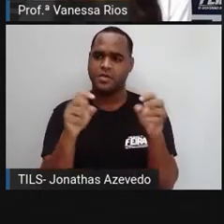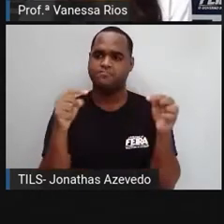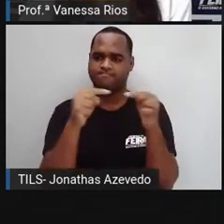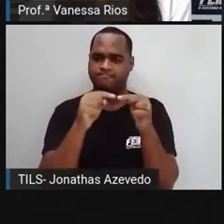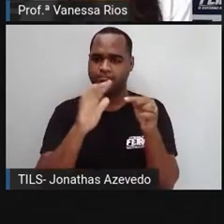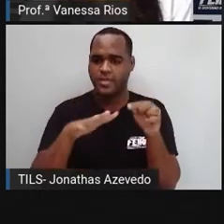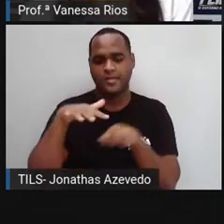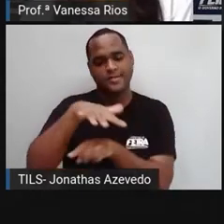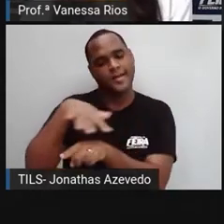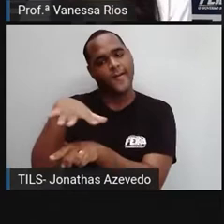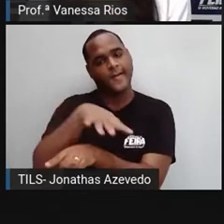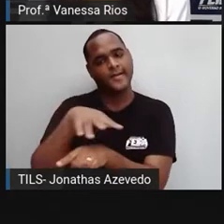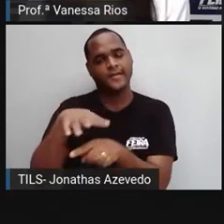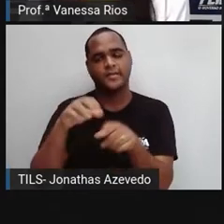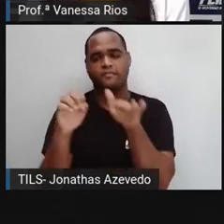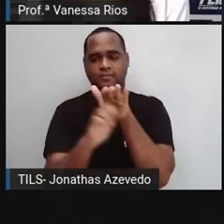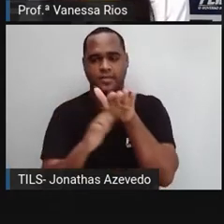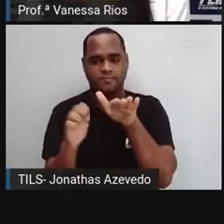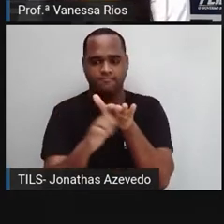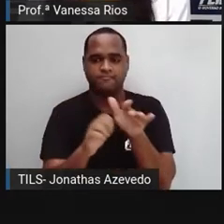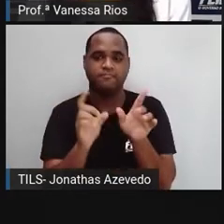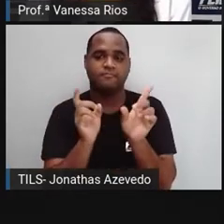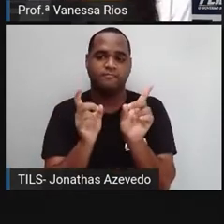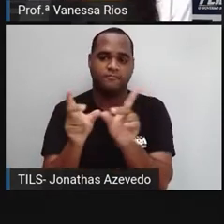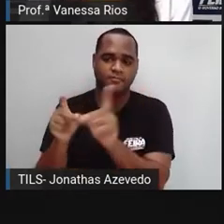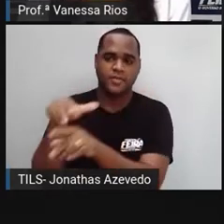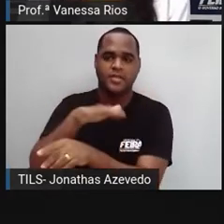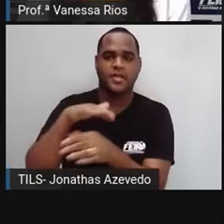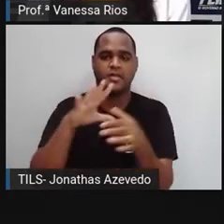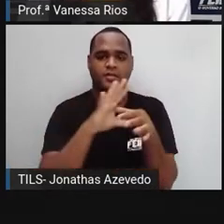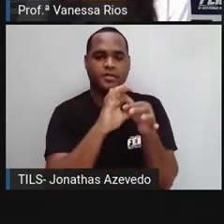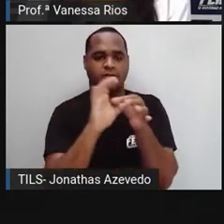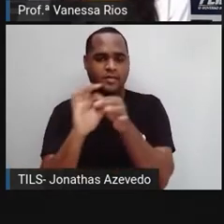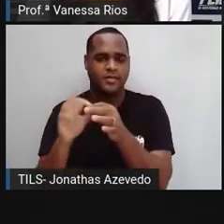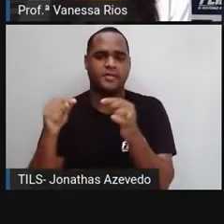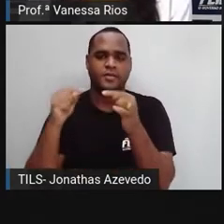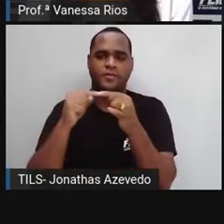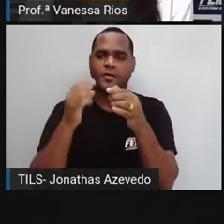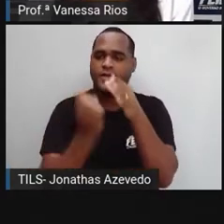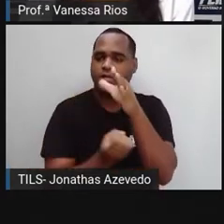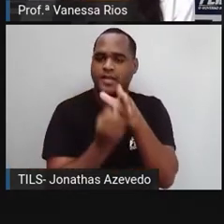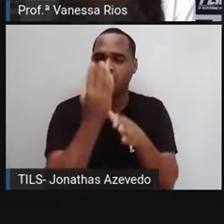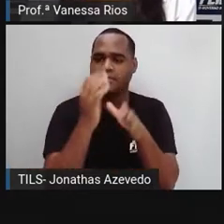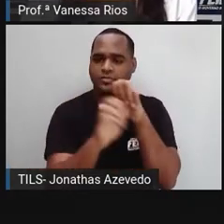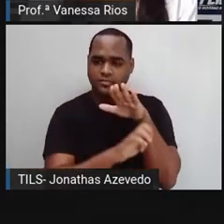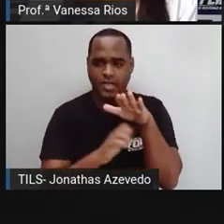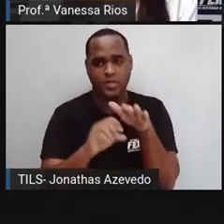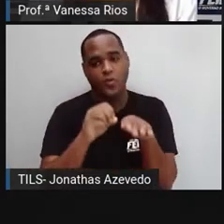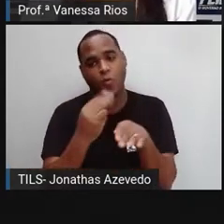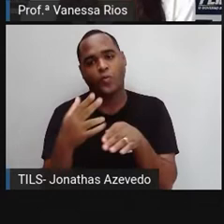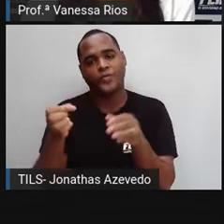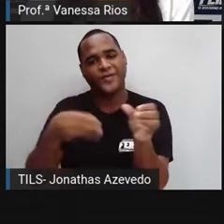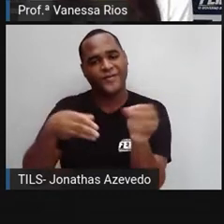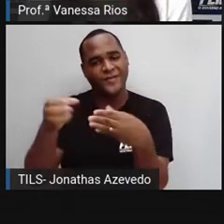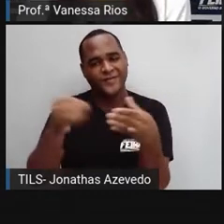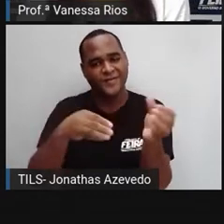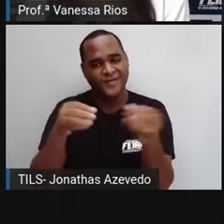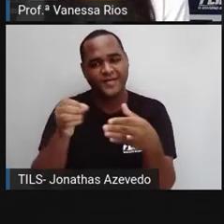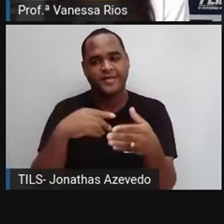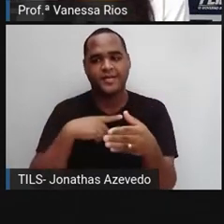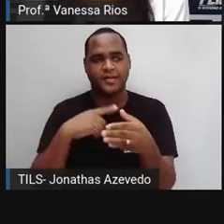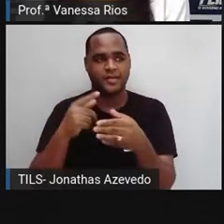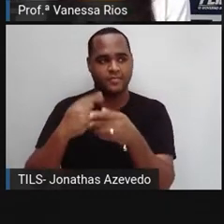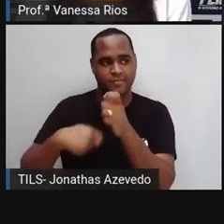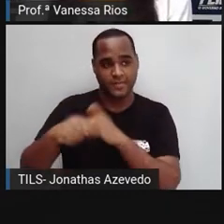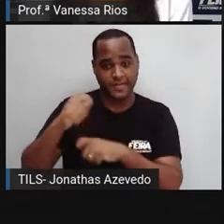usado no âmbito empresarial e muitas vezes está relacionado com a criação de empresas ou produtos